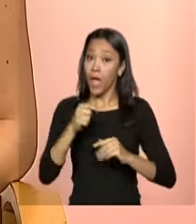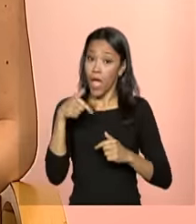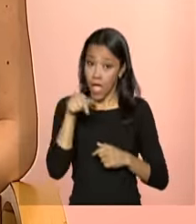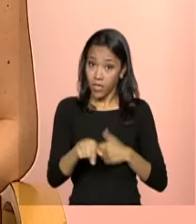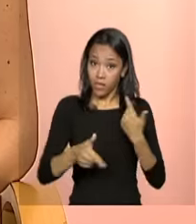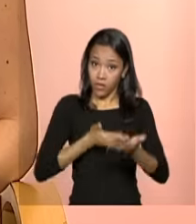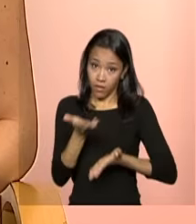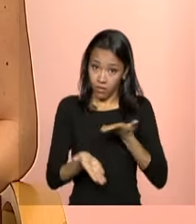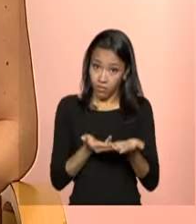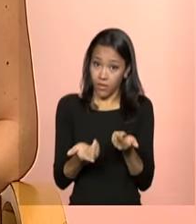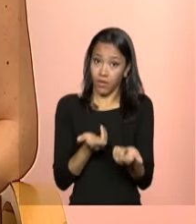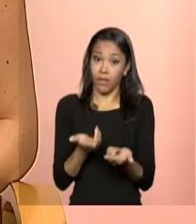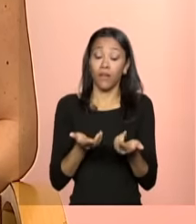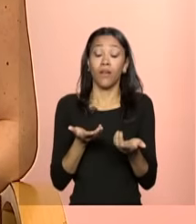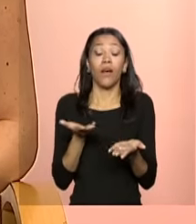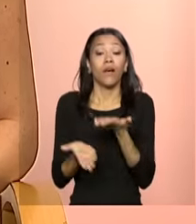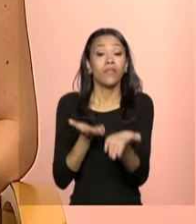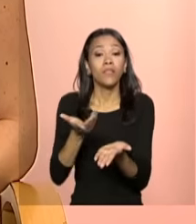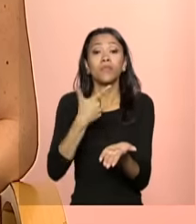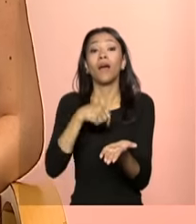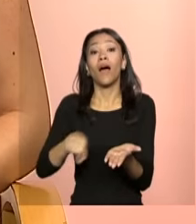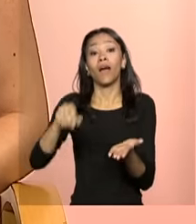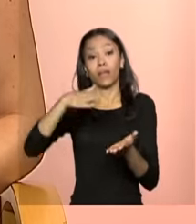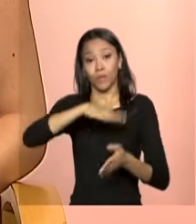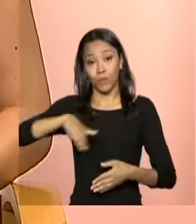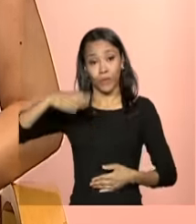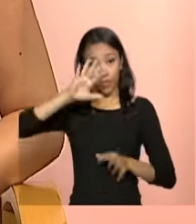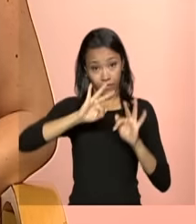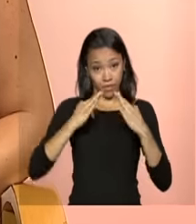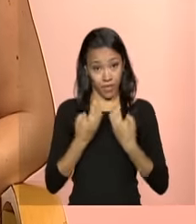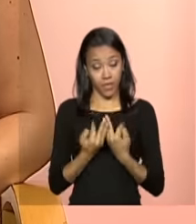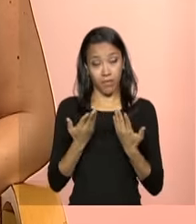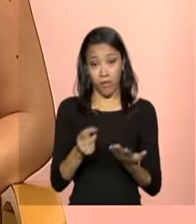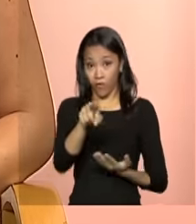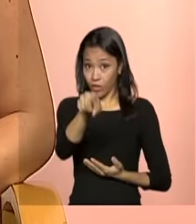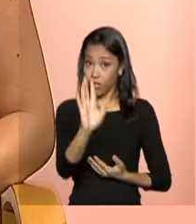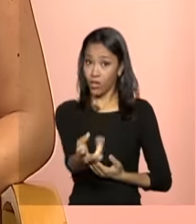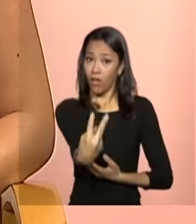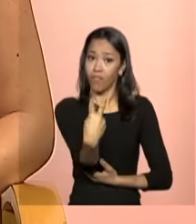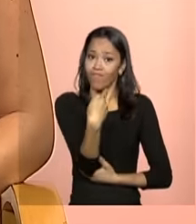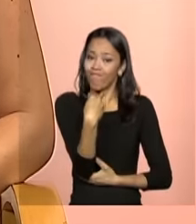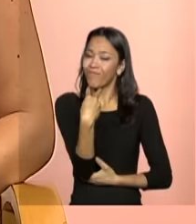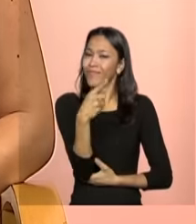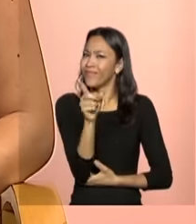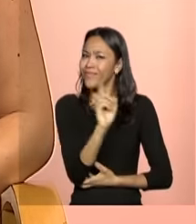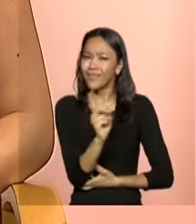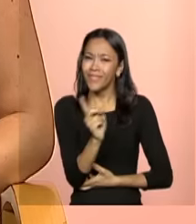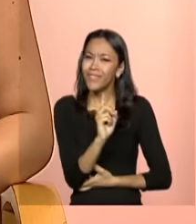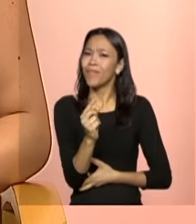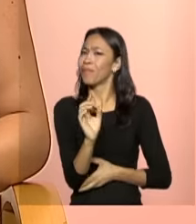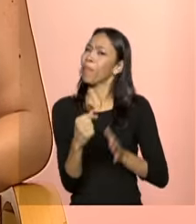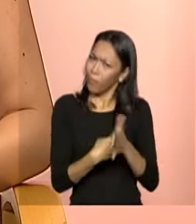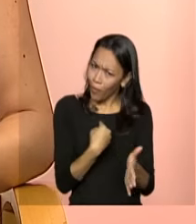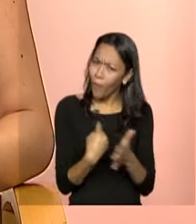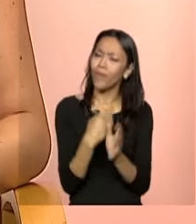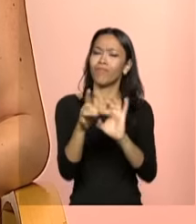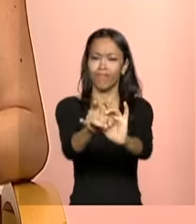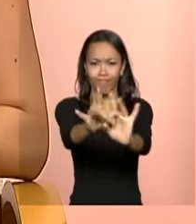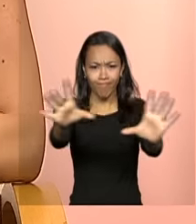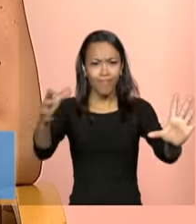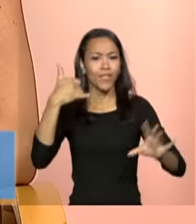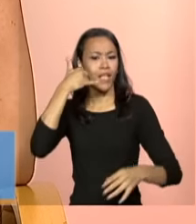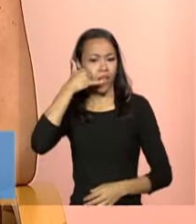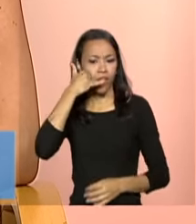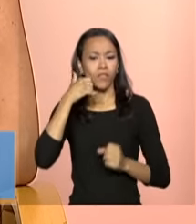de acolhimento, de atendimento a adultos e famílias. Bem, e você que nos acompanha, não deixe de fazer perguntas. Os telefones da NBR